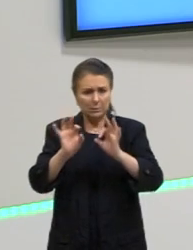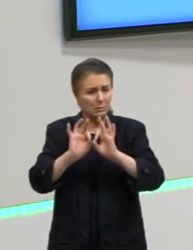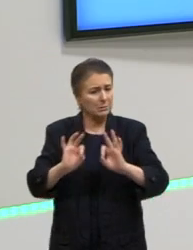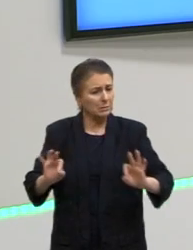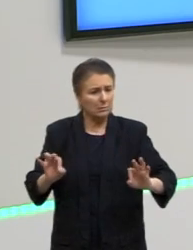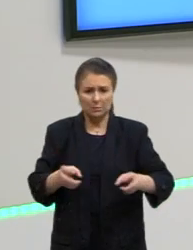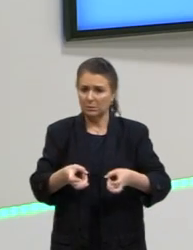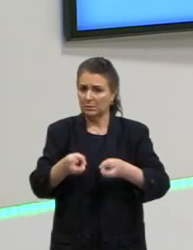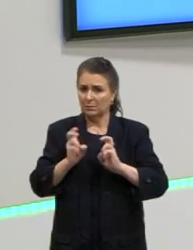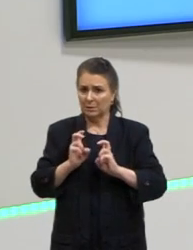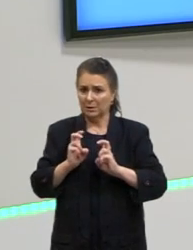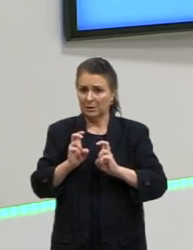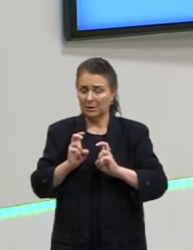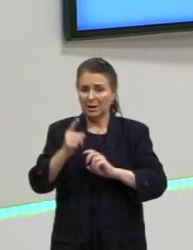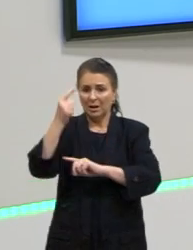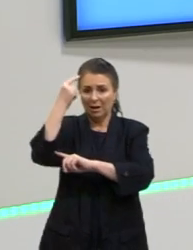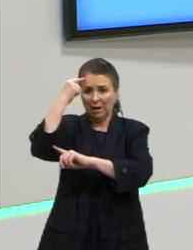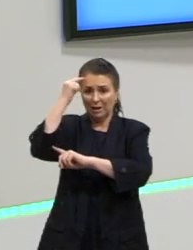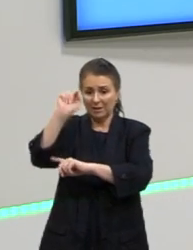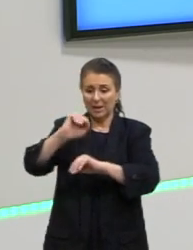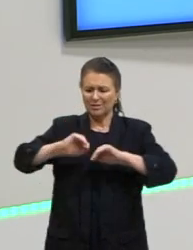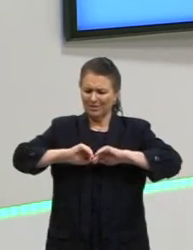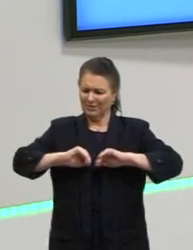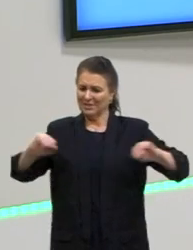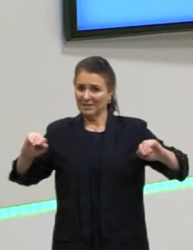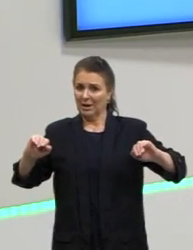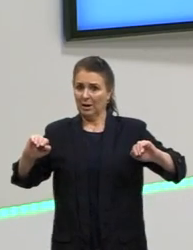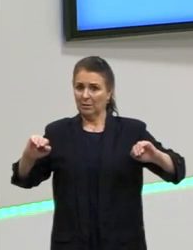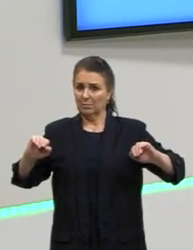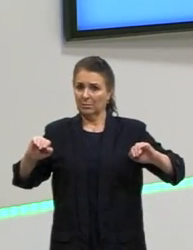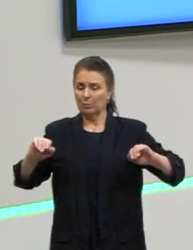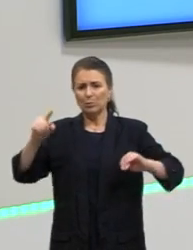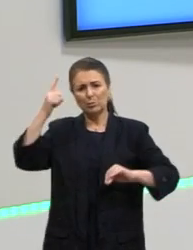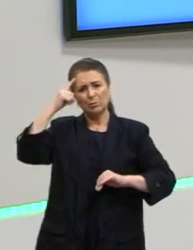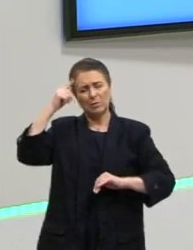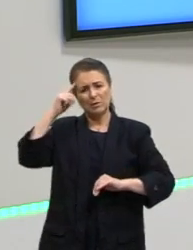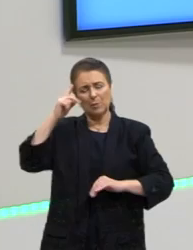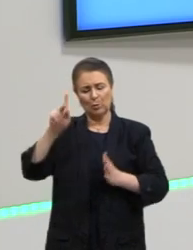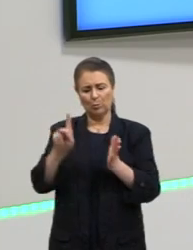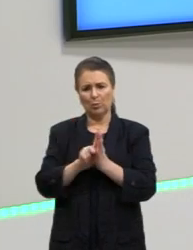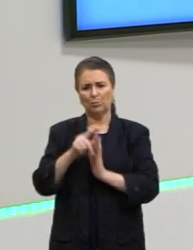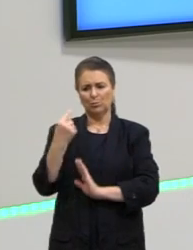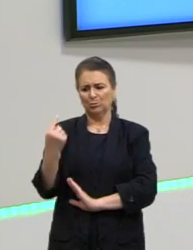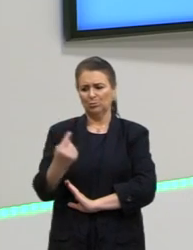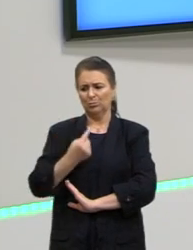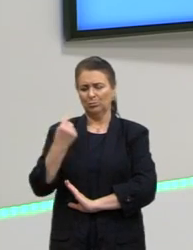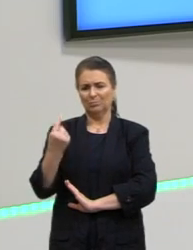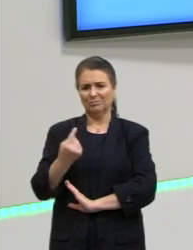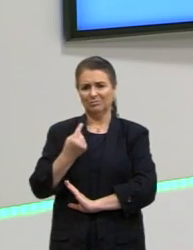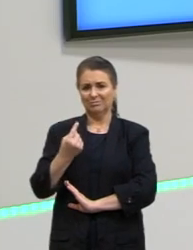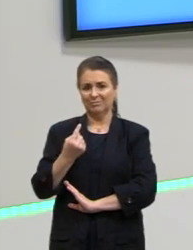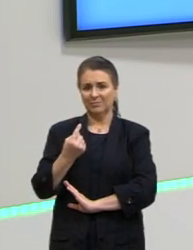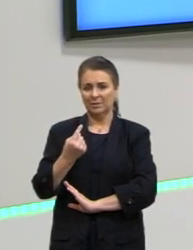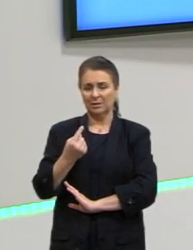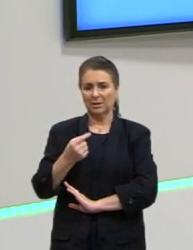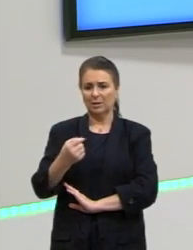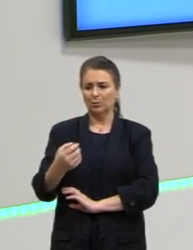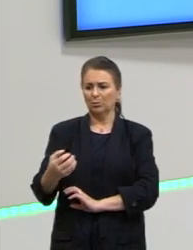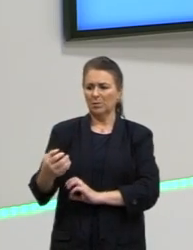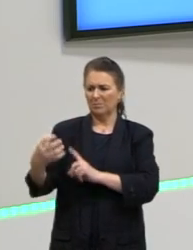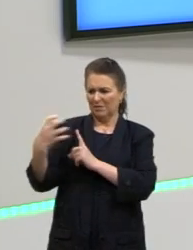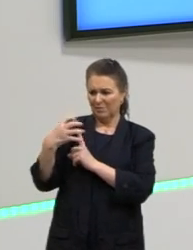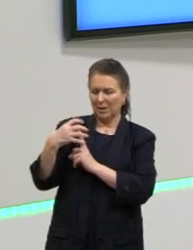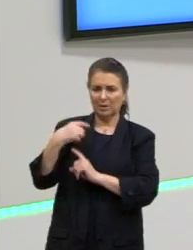perceber aquela ideia de se afastar da individualidade da percepção individual do que me afeta do que me